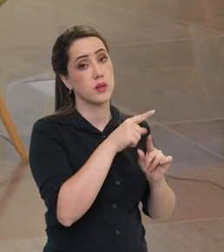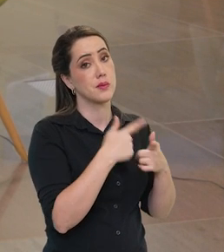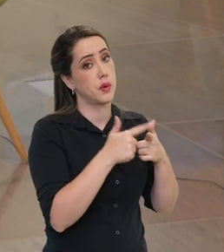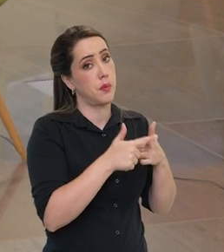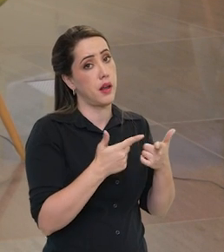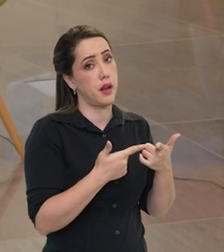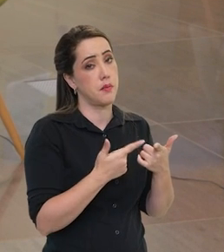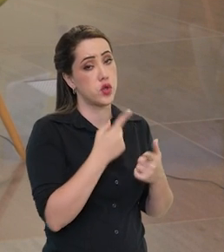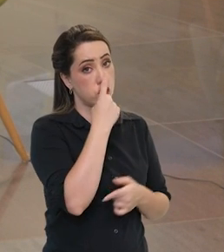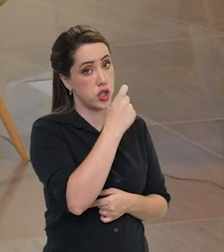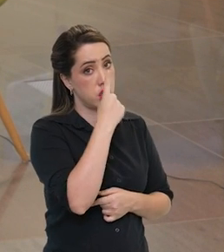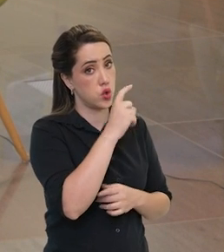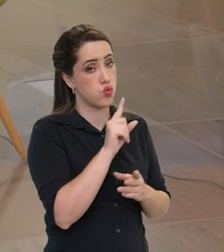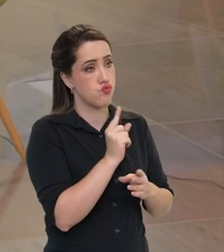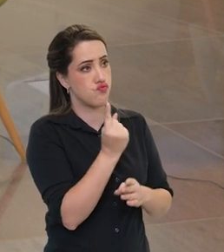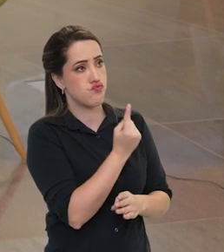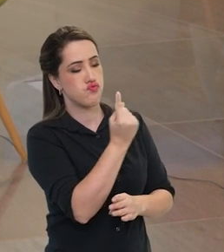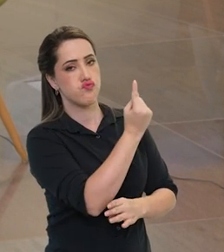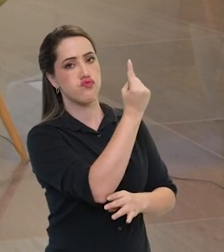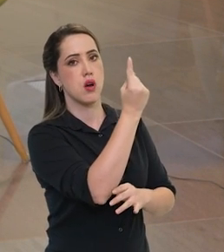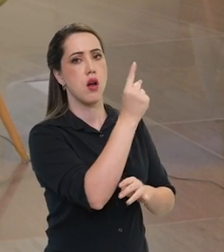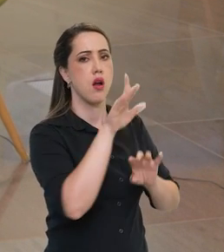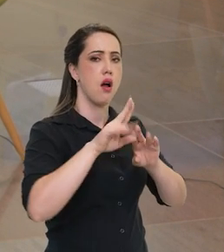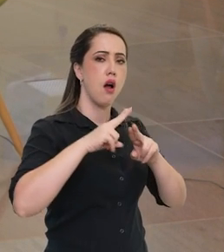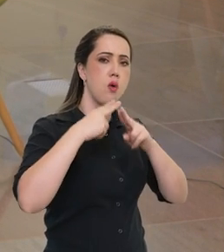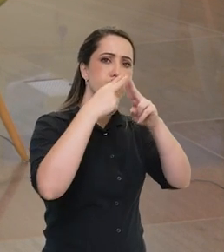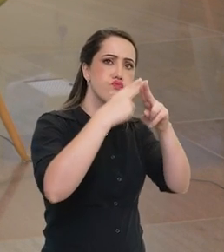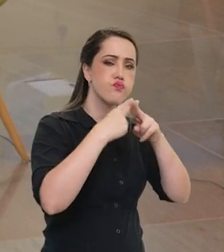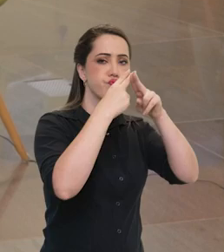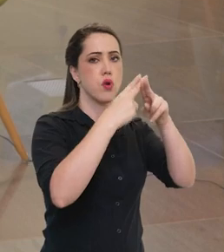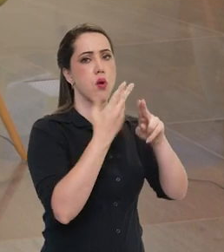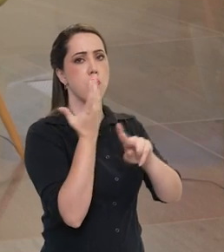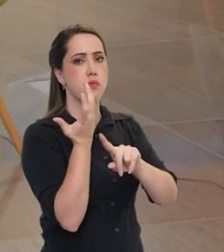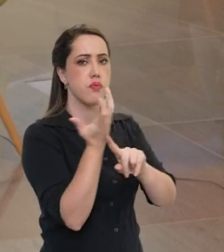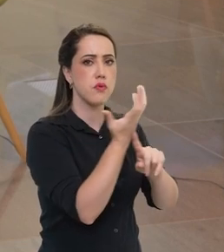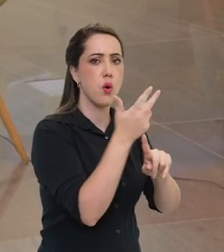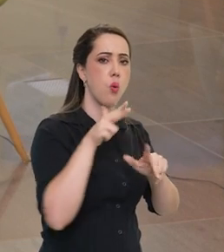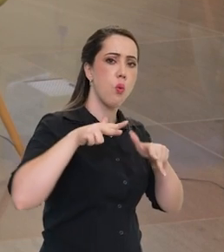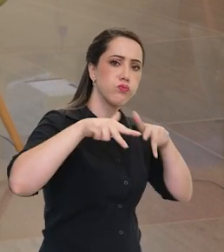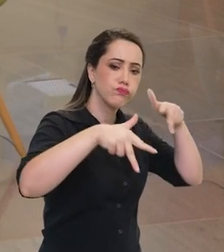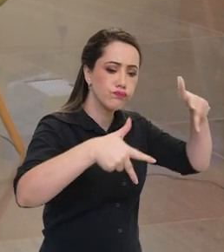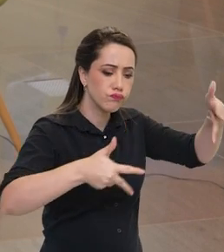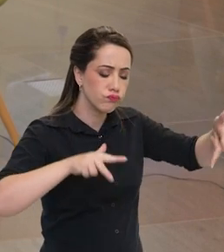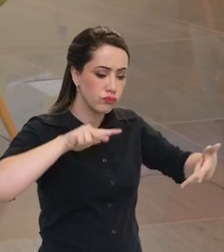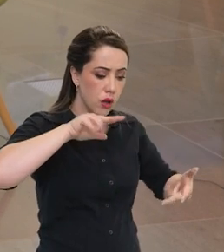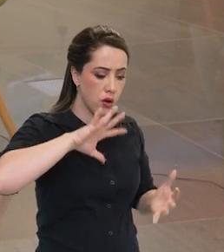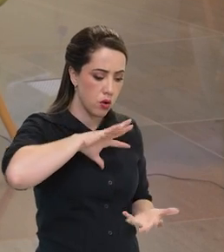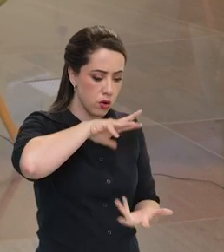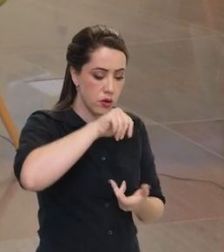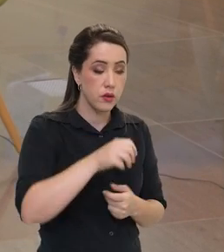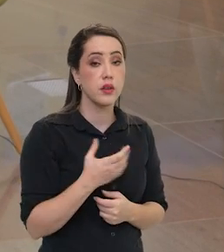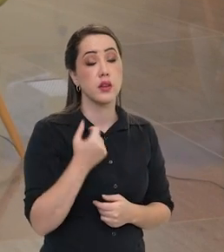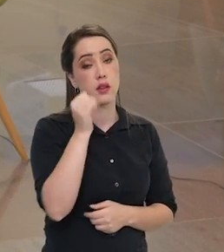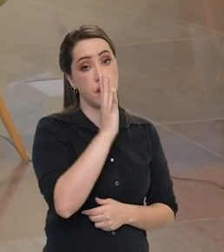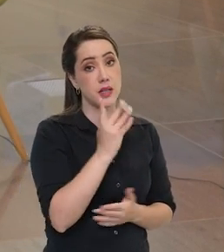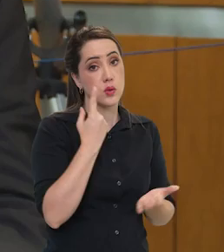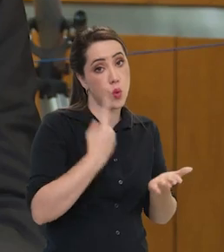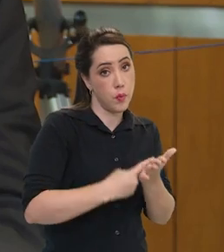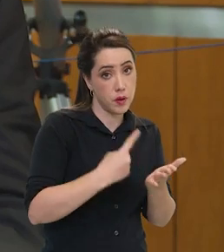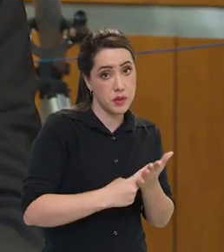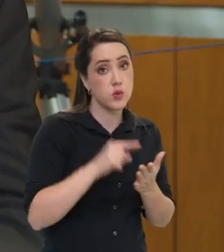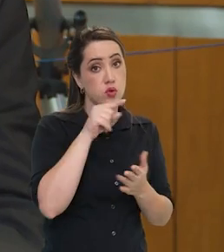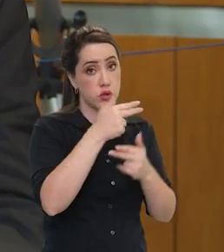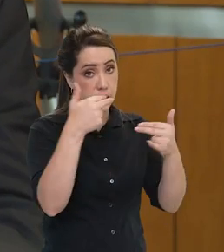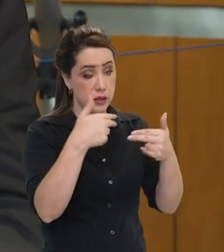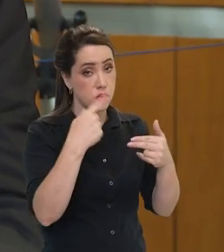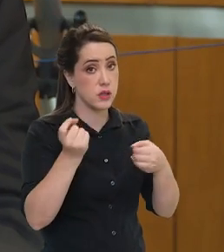impacto. O lixo espacial, de uma forma geral, os países se comprometem a fazer com que ele reentre e queime na atmosfera,